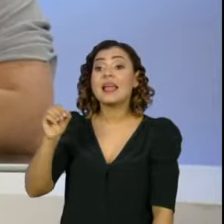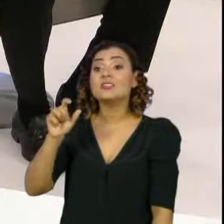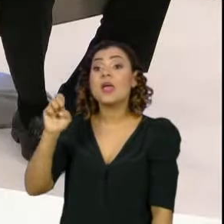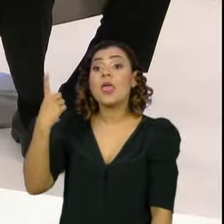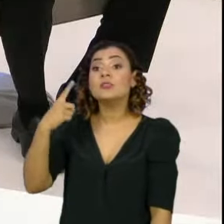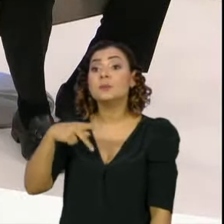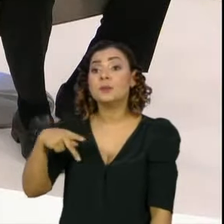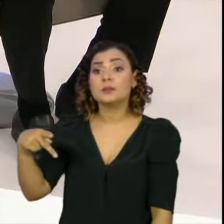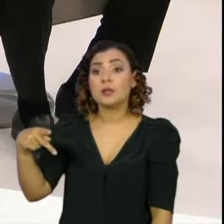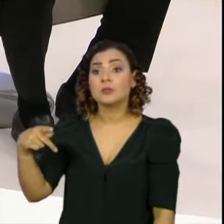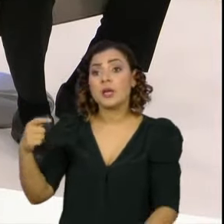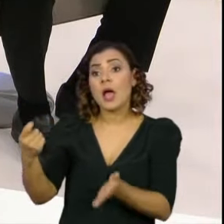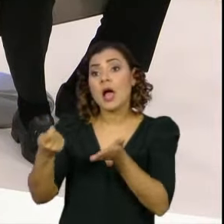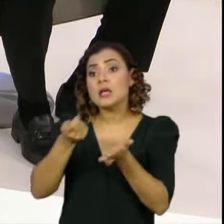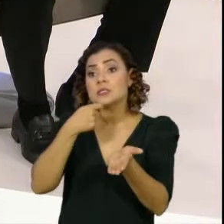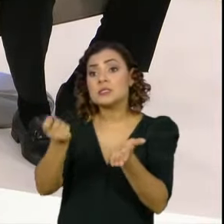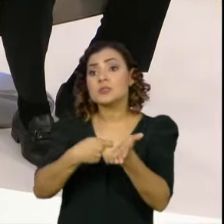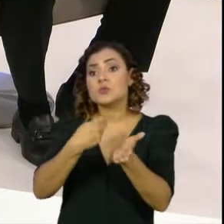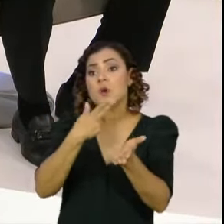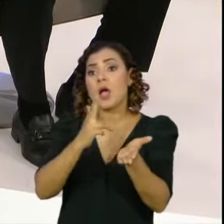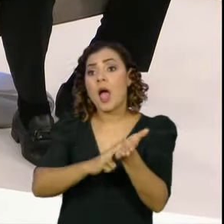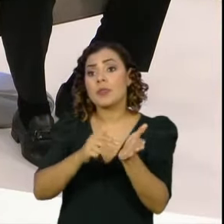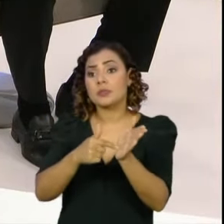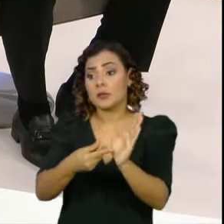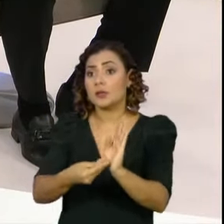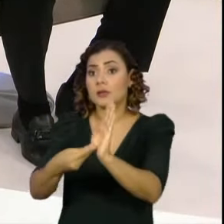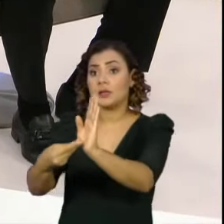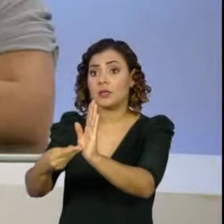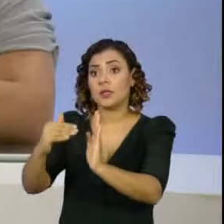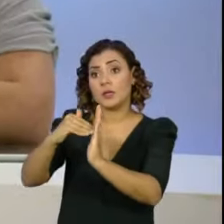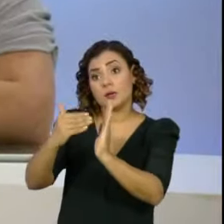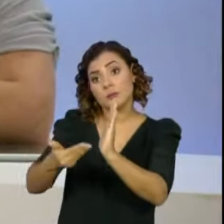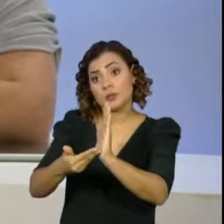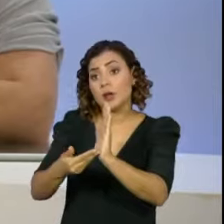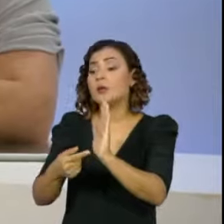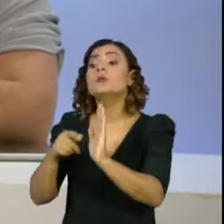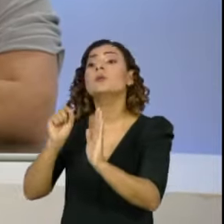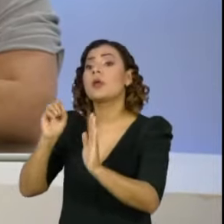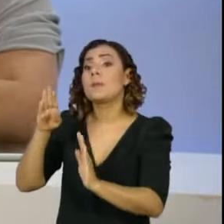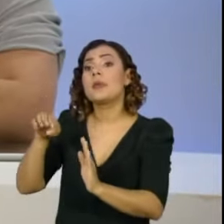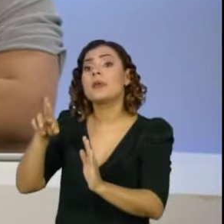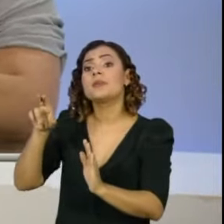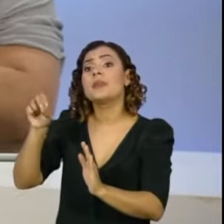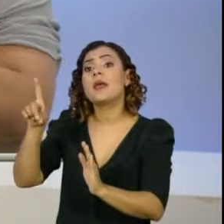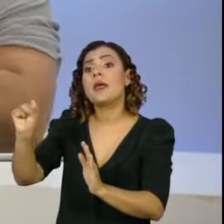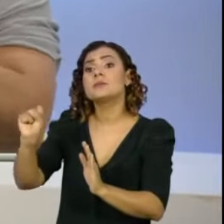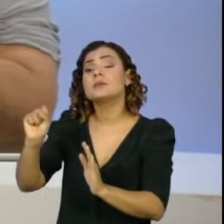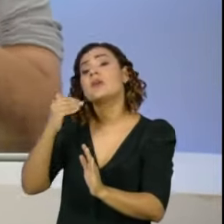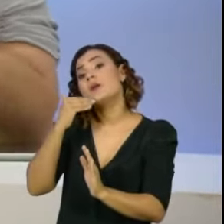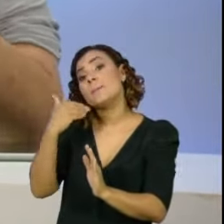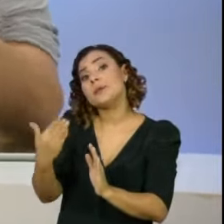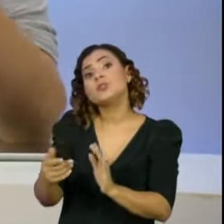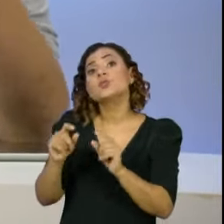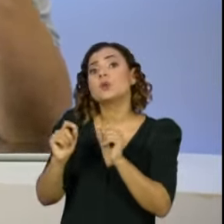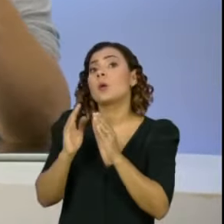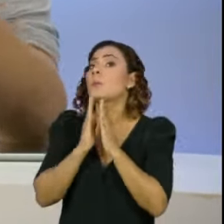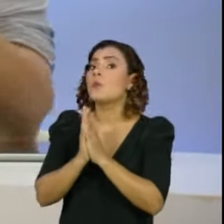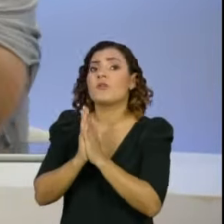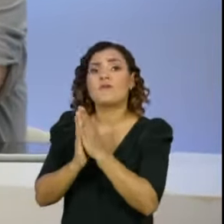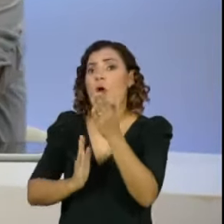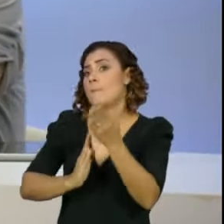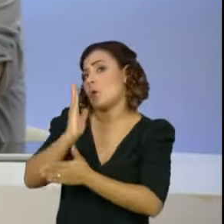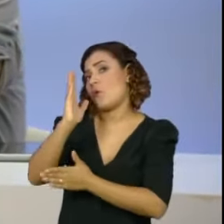BNDES, assinaram uma carta que vão enviar, inclusive, ao senhor e ao presidente da Câmara, pedindo para que não seja